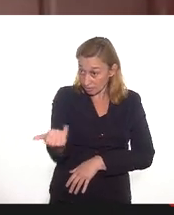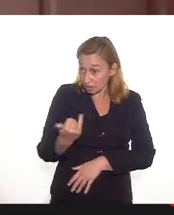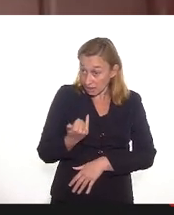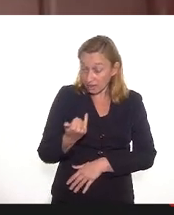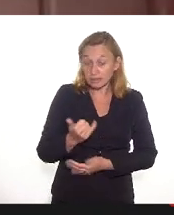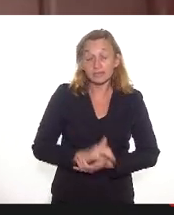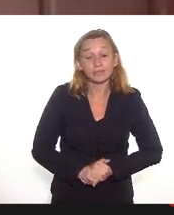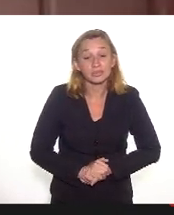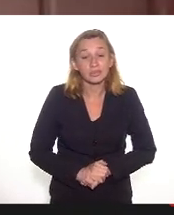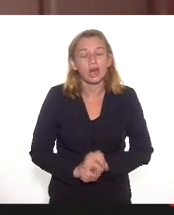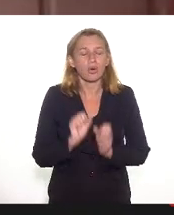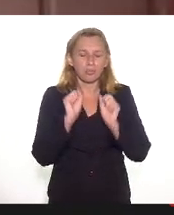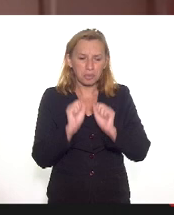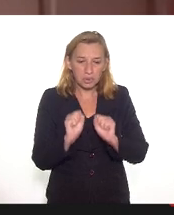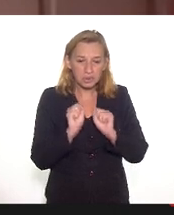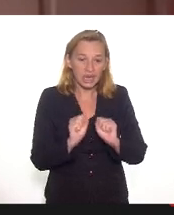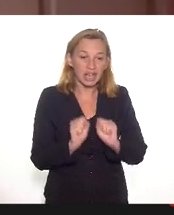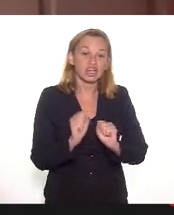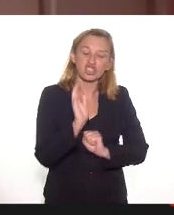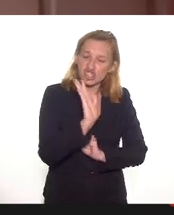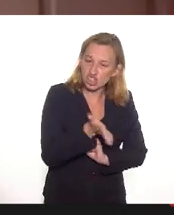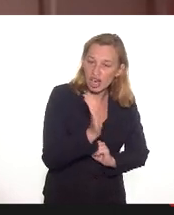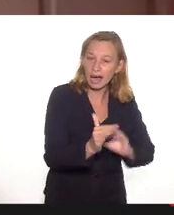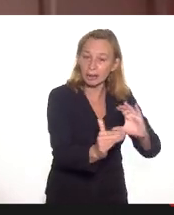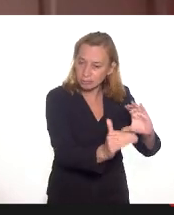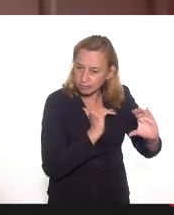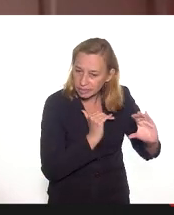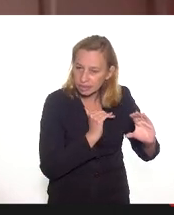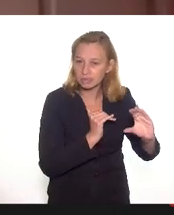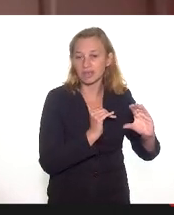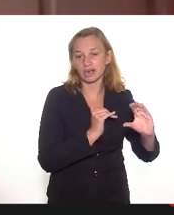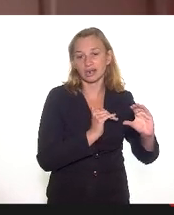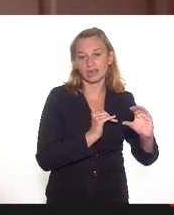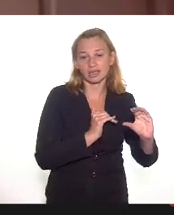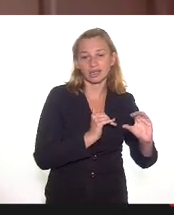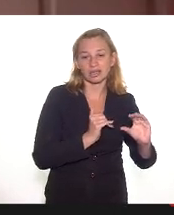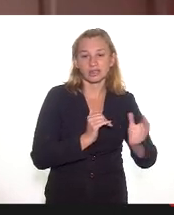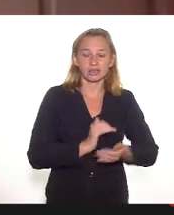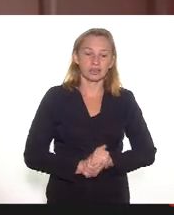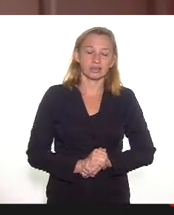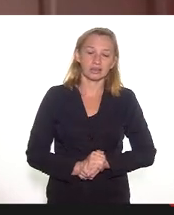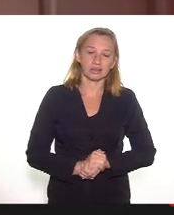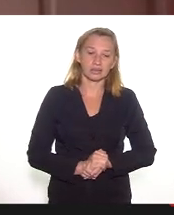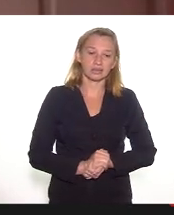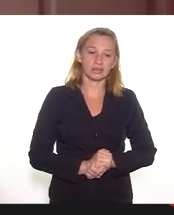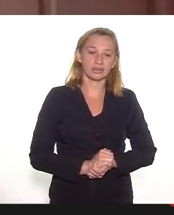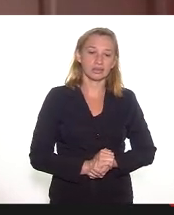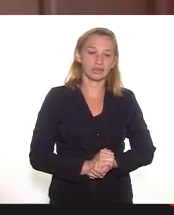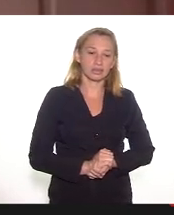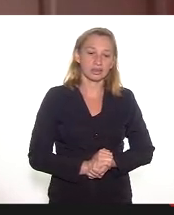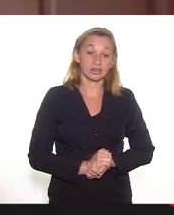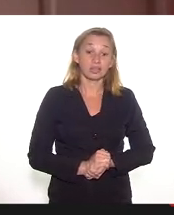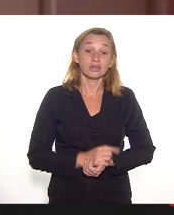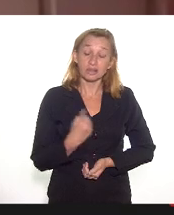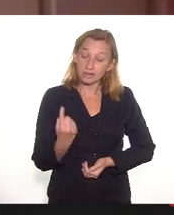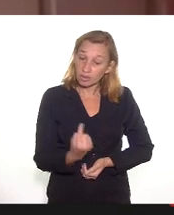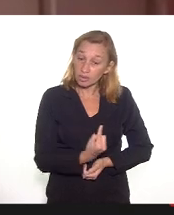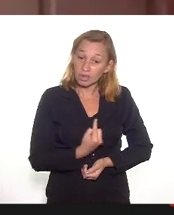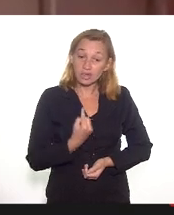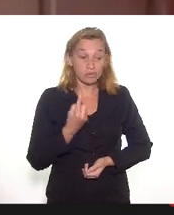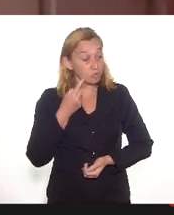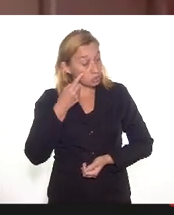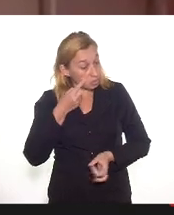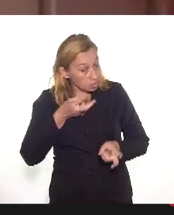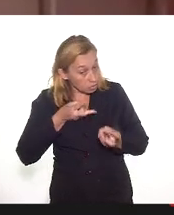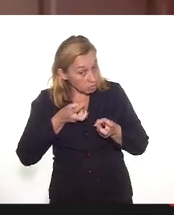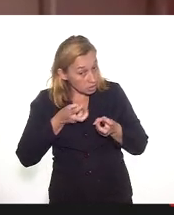puderem já nos encaminhar, a gente vai se debruçar sobre